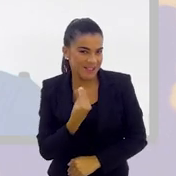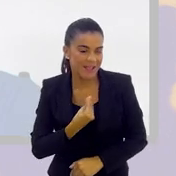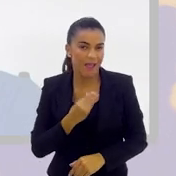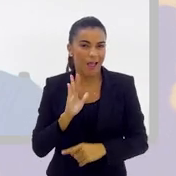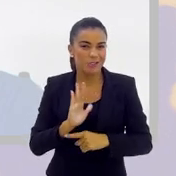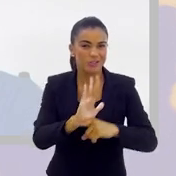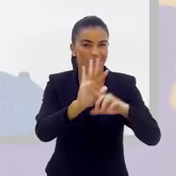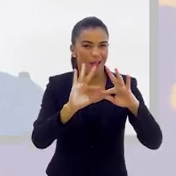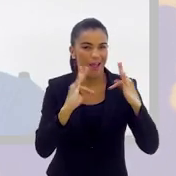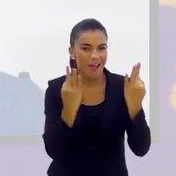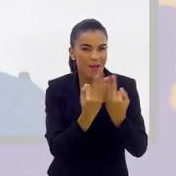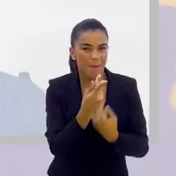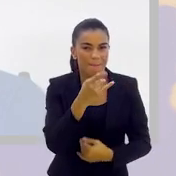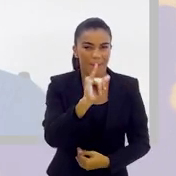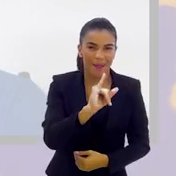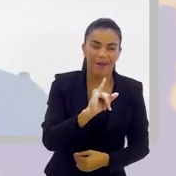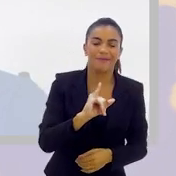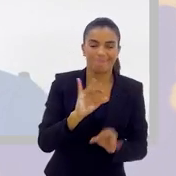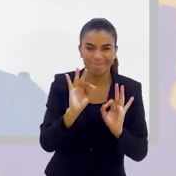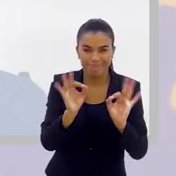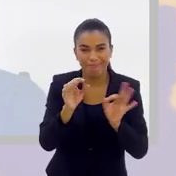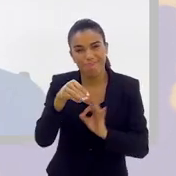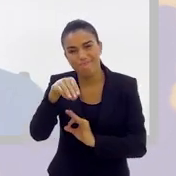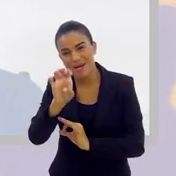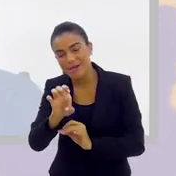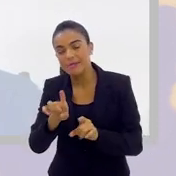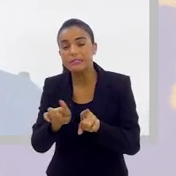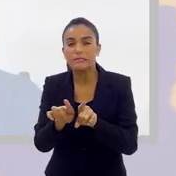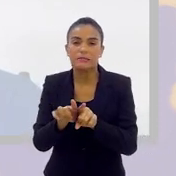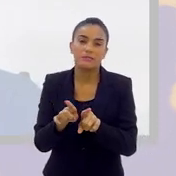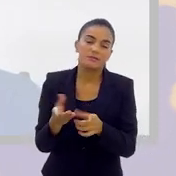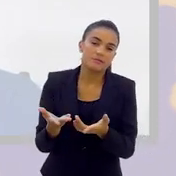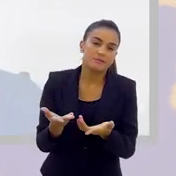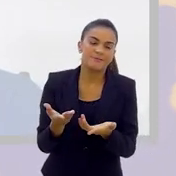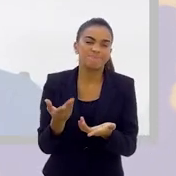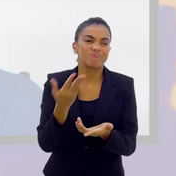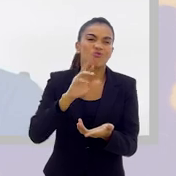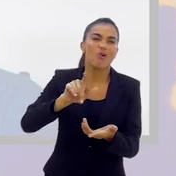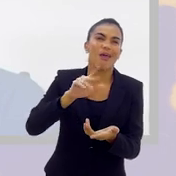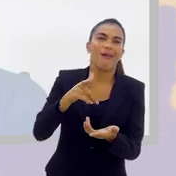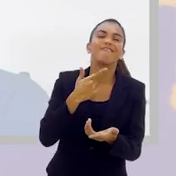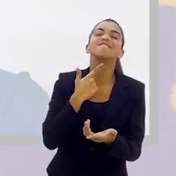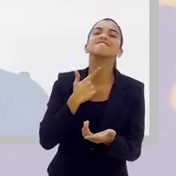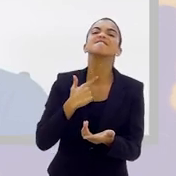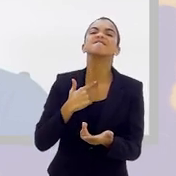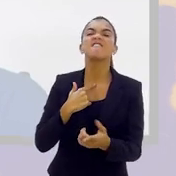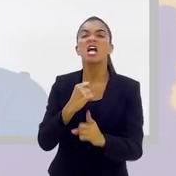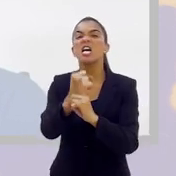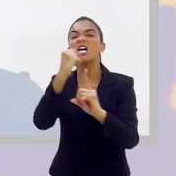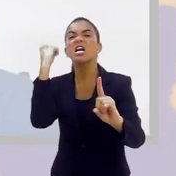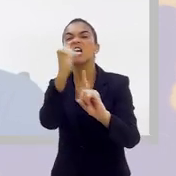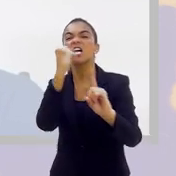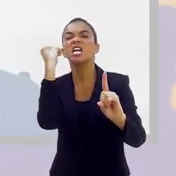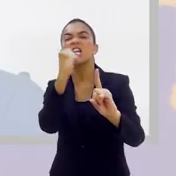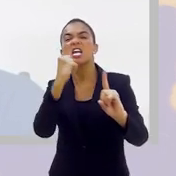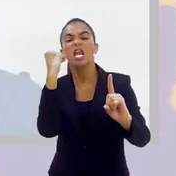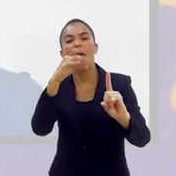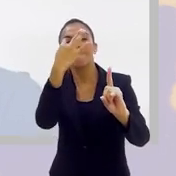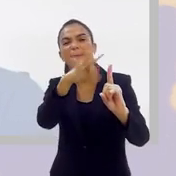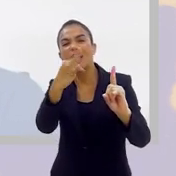tentar ajudar os pais, e não ficar querendo pegar o professor,